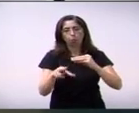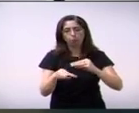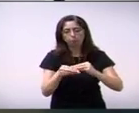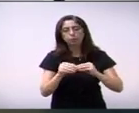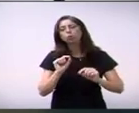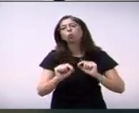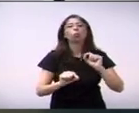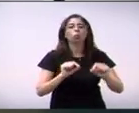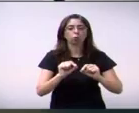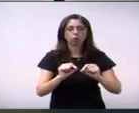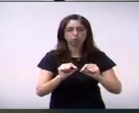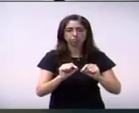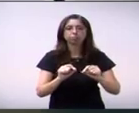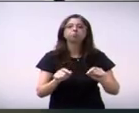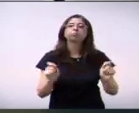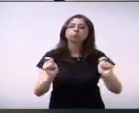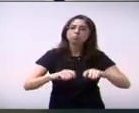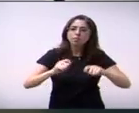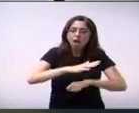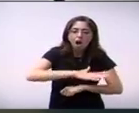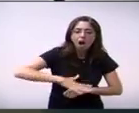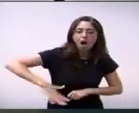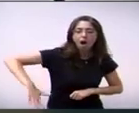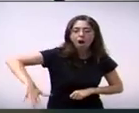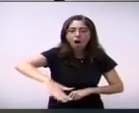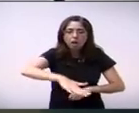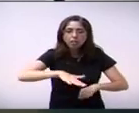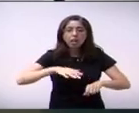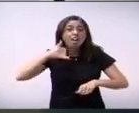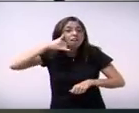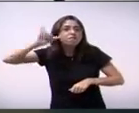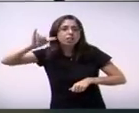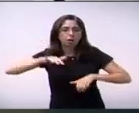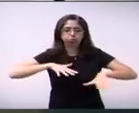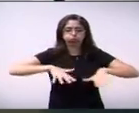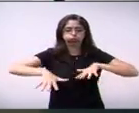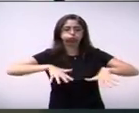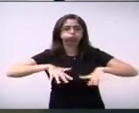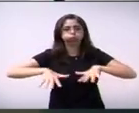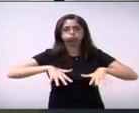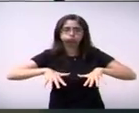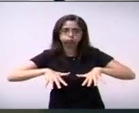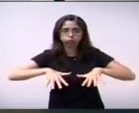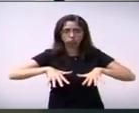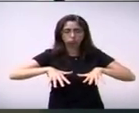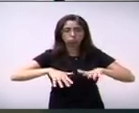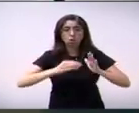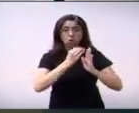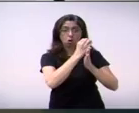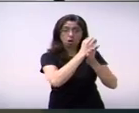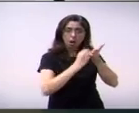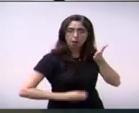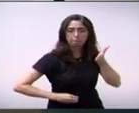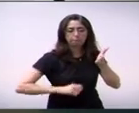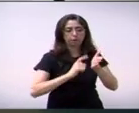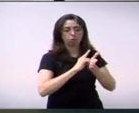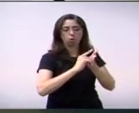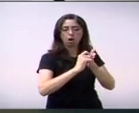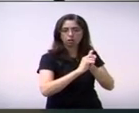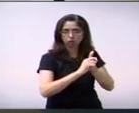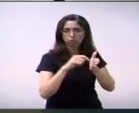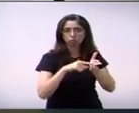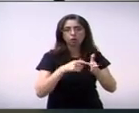em áreas abrangidas pela zona de amortecimento, criada no capte desse artigo, deverão ser